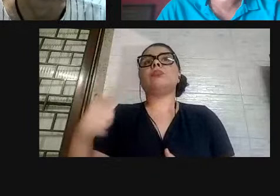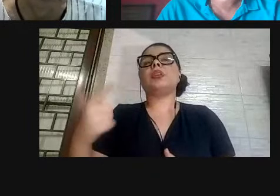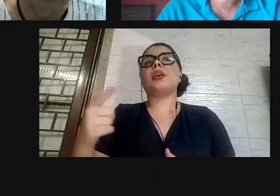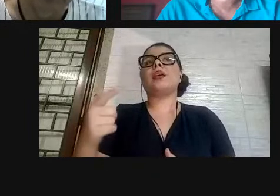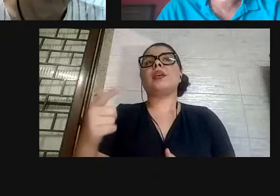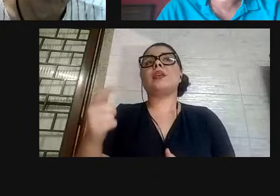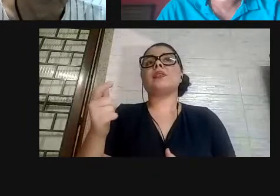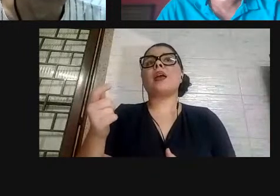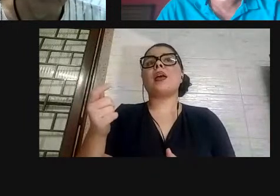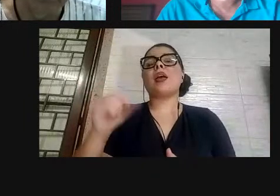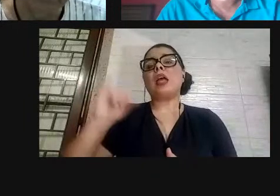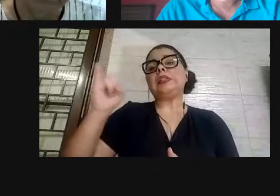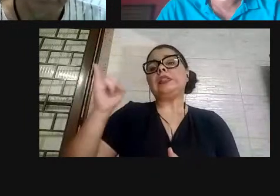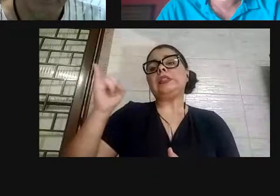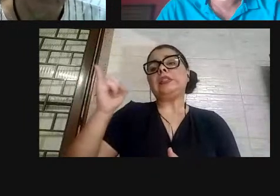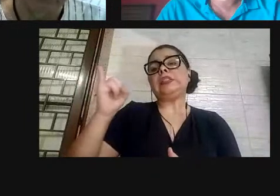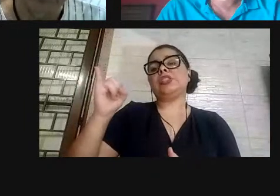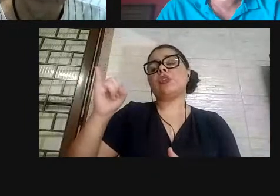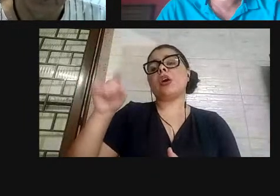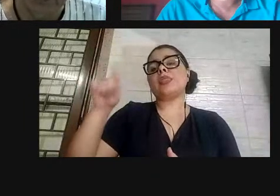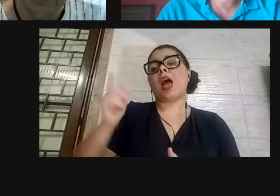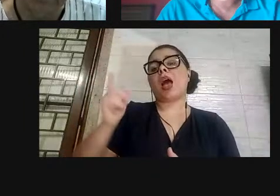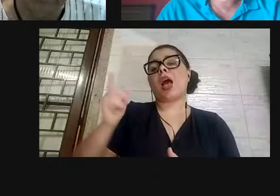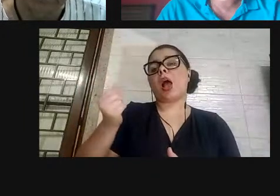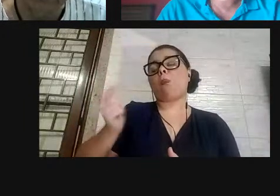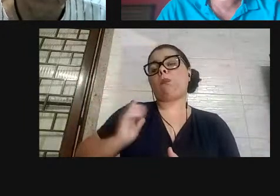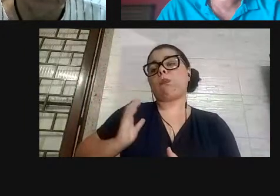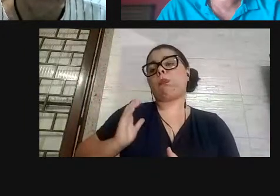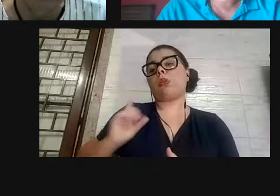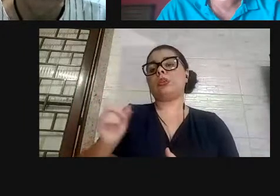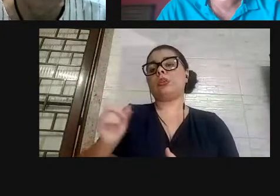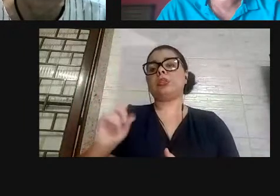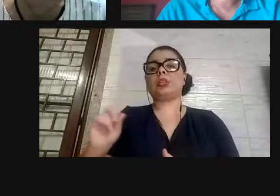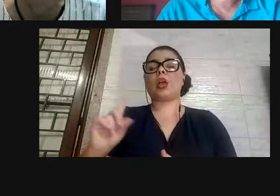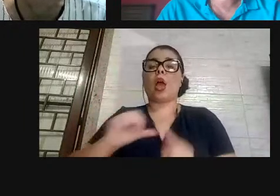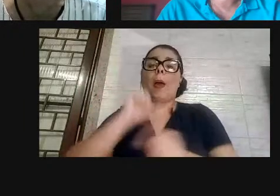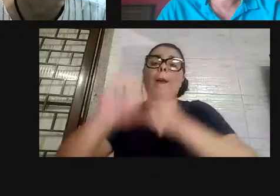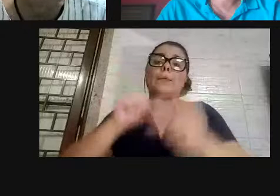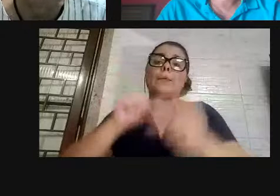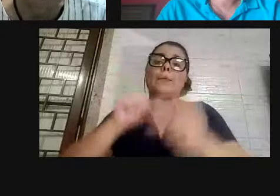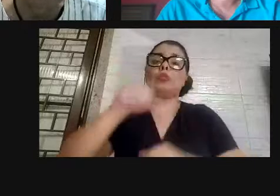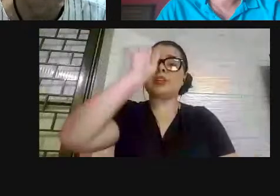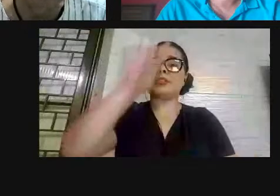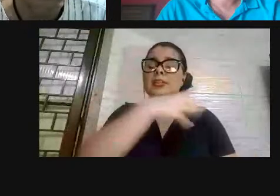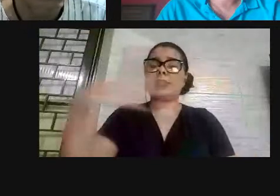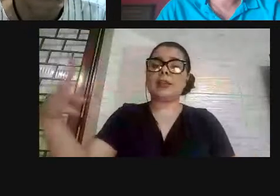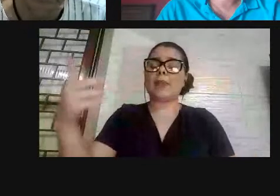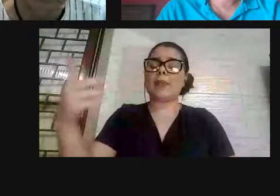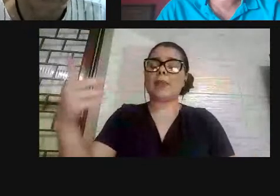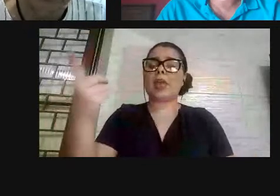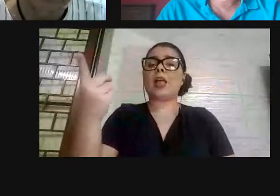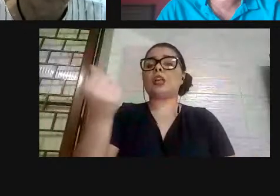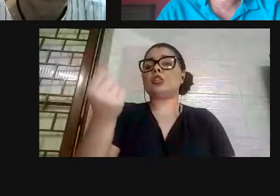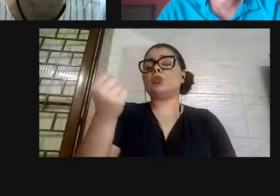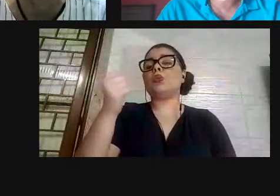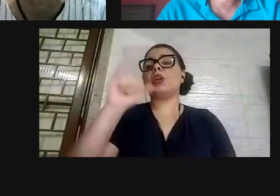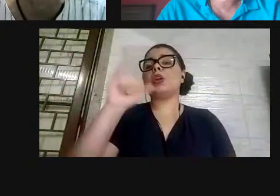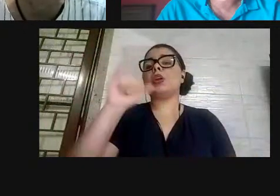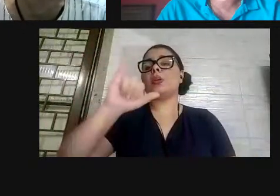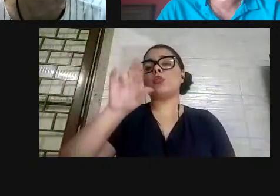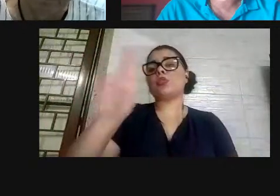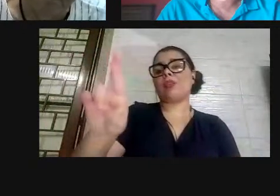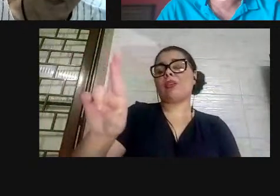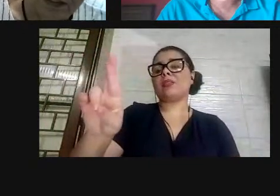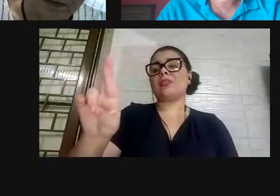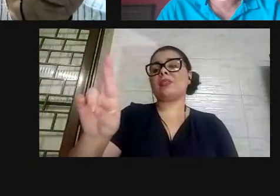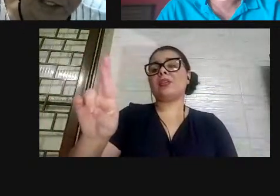não está em discussão a mudança da tabela do imposto de renda, que é extremamente punitiva para os pobres, punitiva para os assalariados, punitiva para a